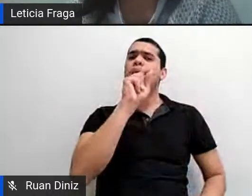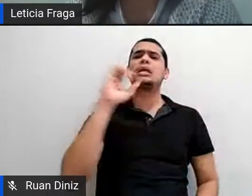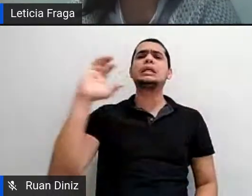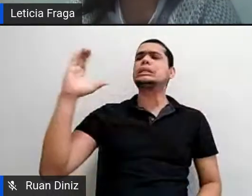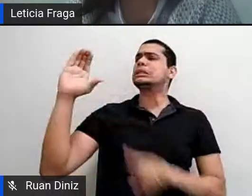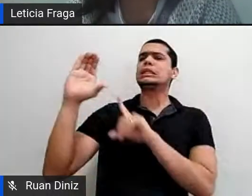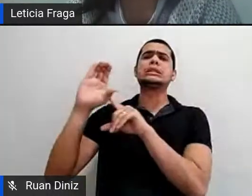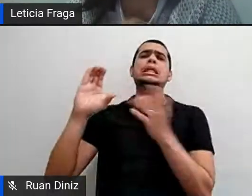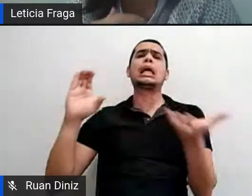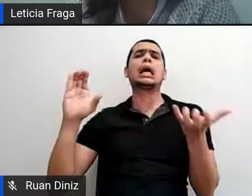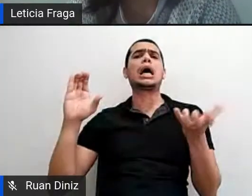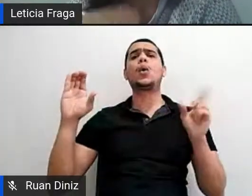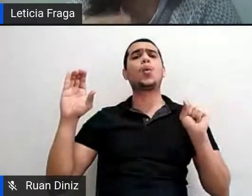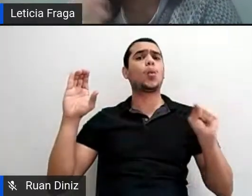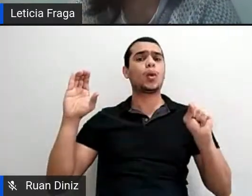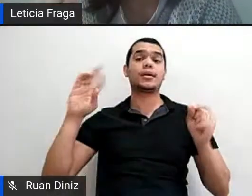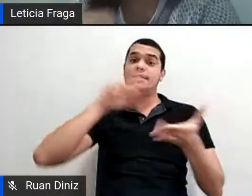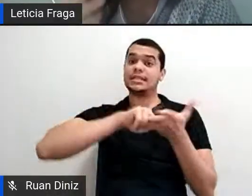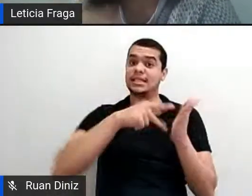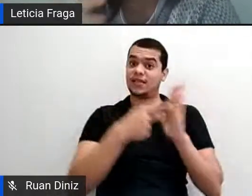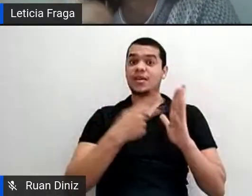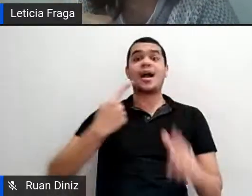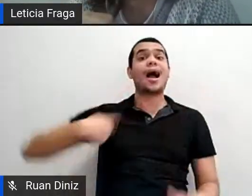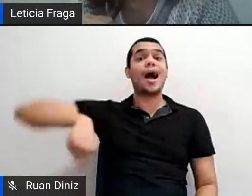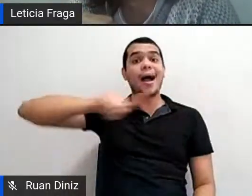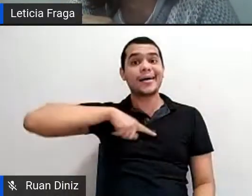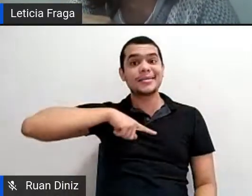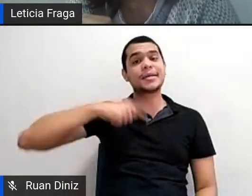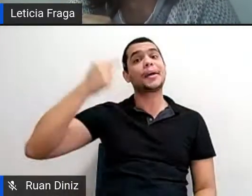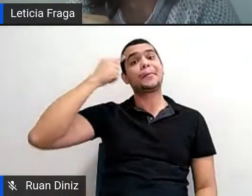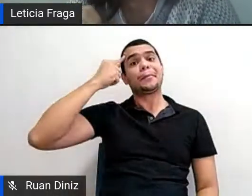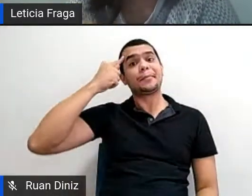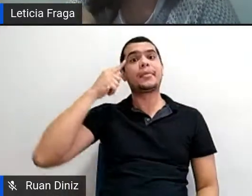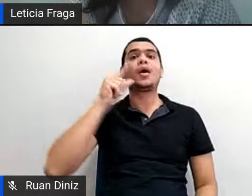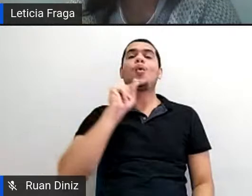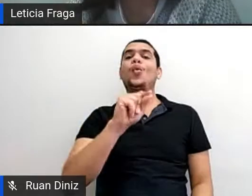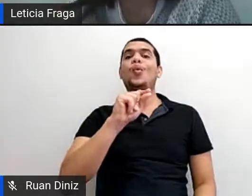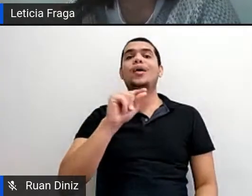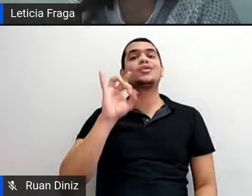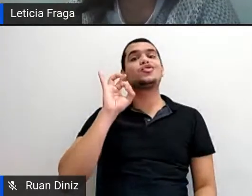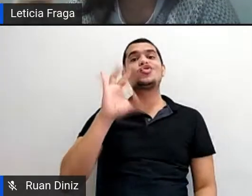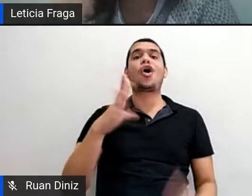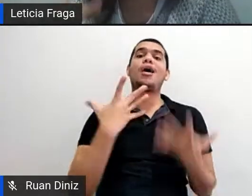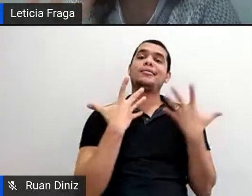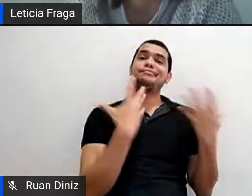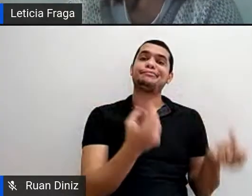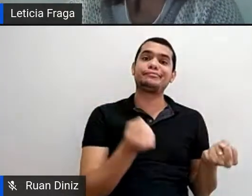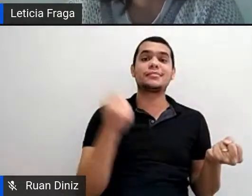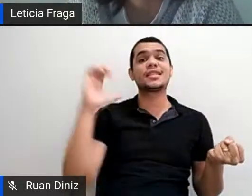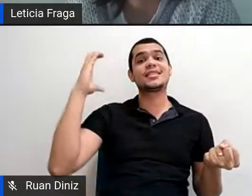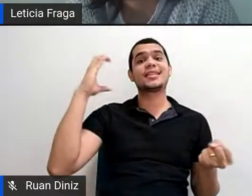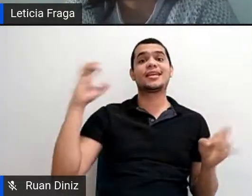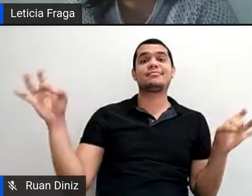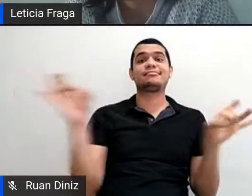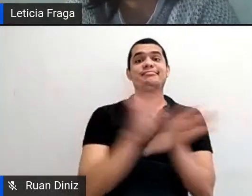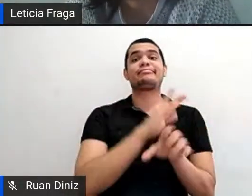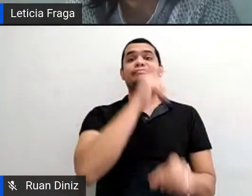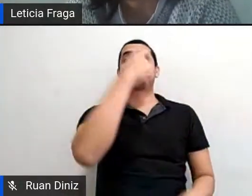quer, significa que a gente não vai só se, é, contentar com a ciência que vão nos impor.